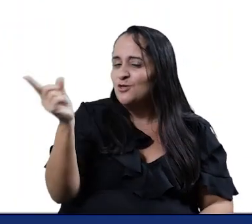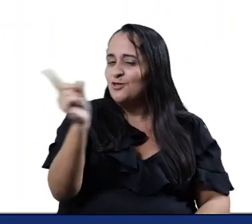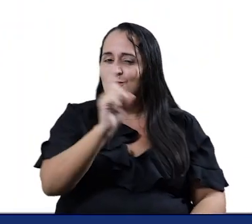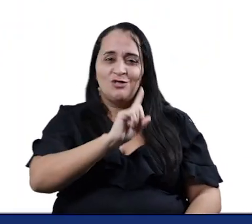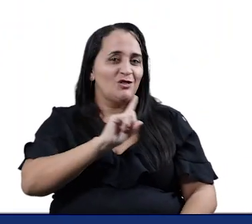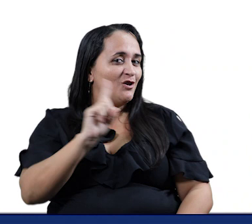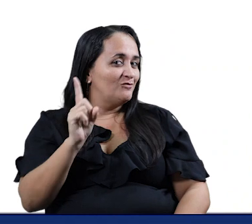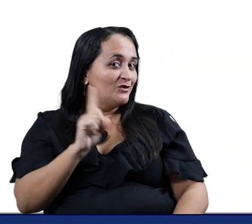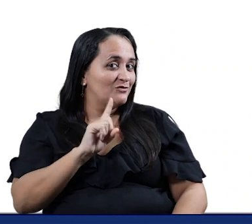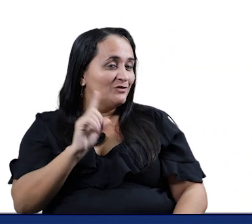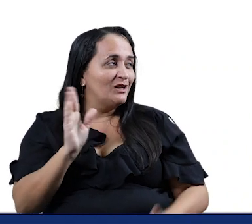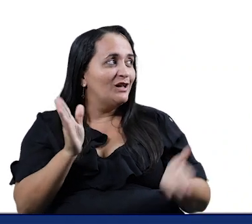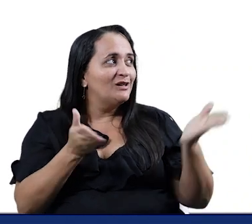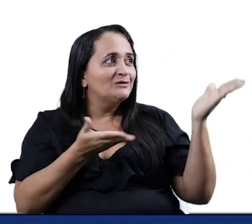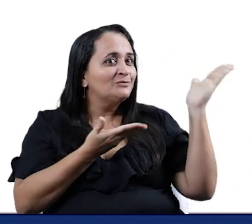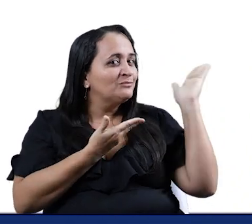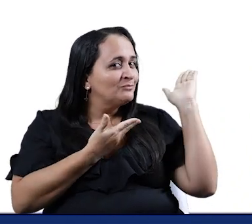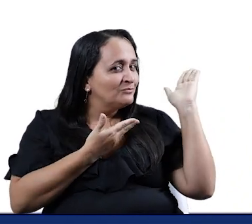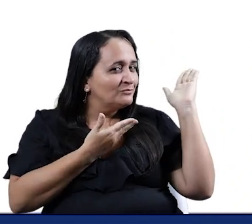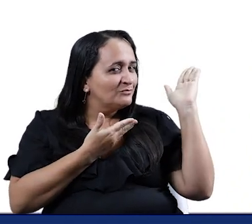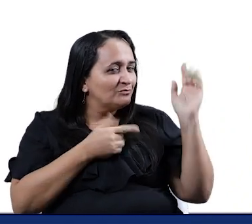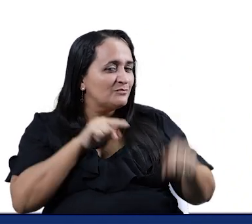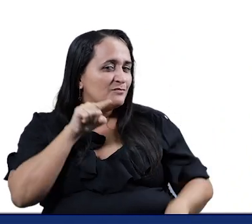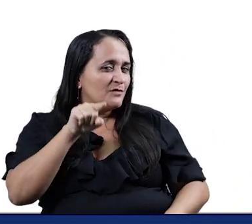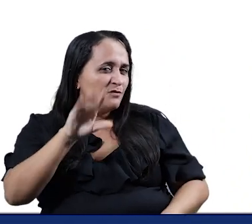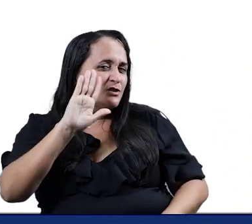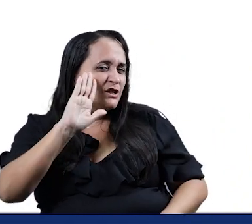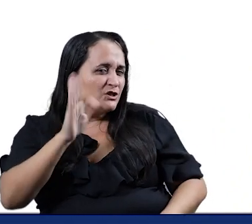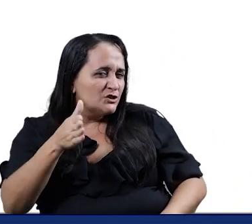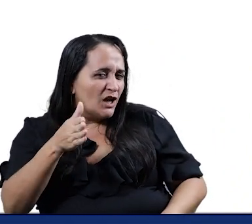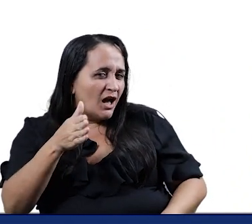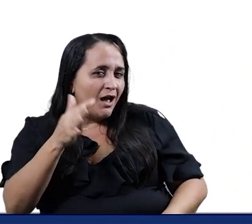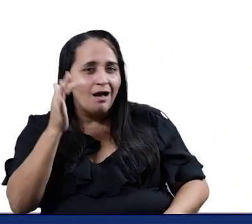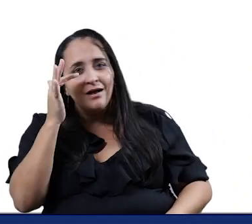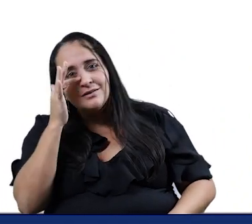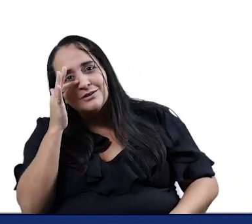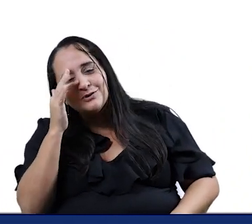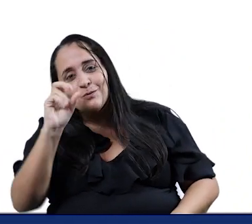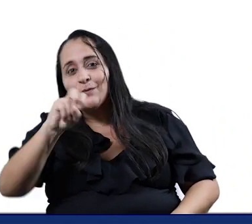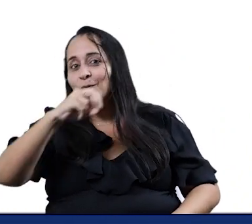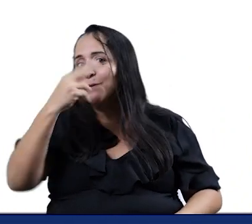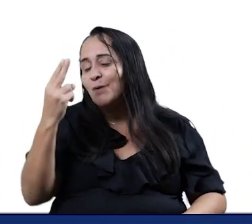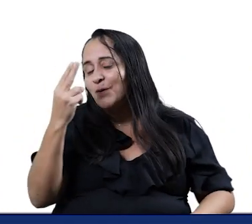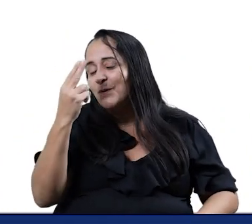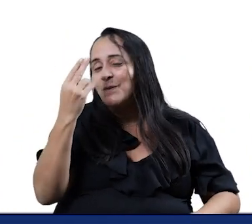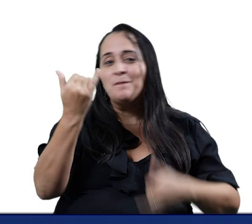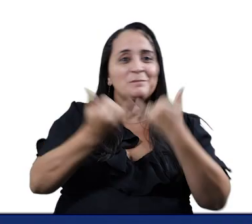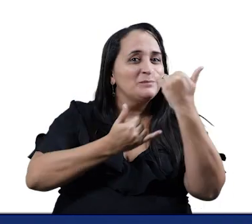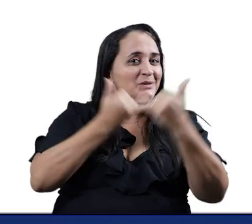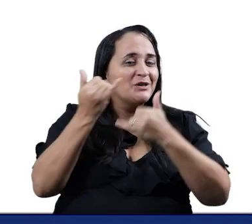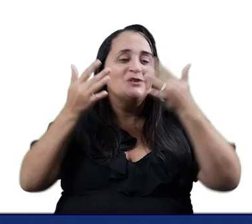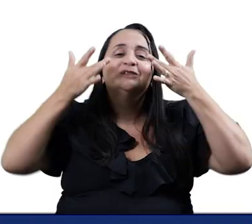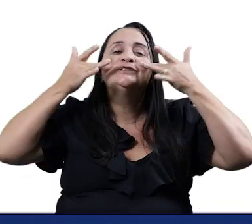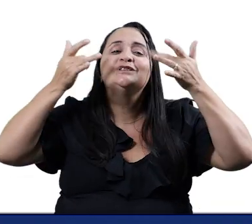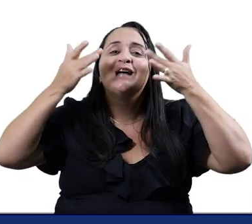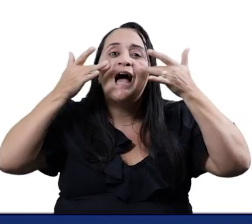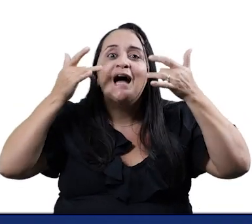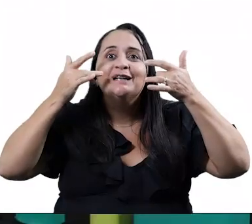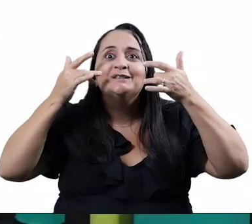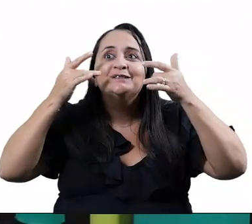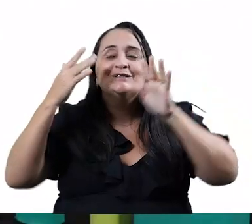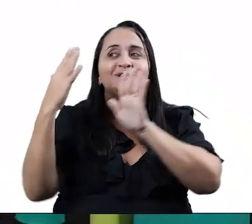Só digo uma coisa Você já assistiu? Ou brincou de geato de sombra? Faça isso Depois me conte